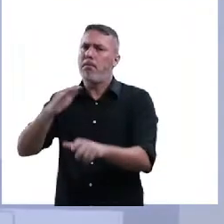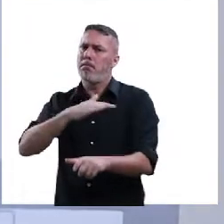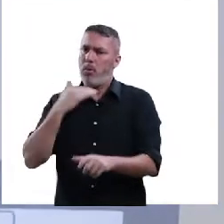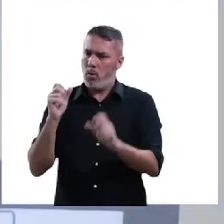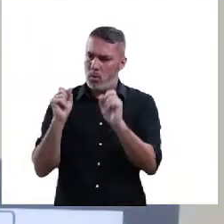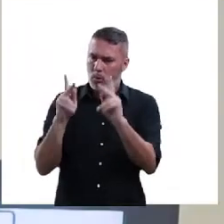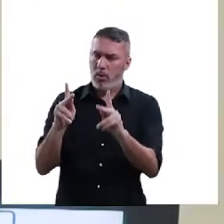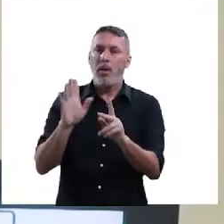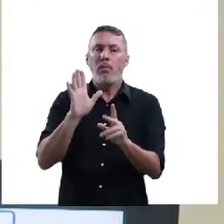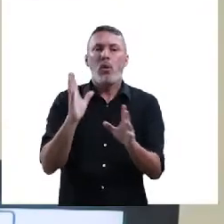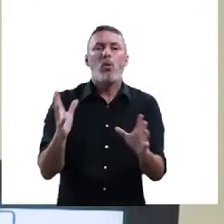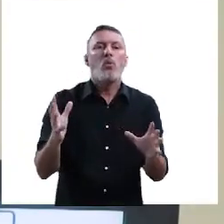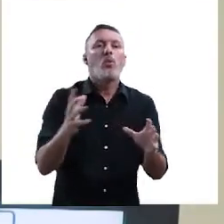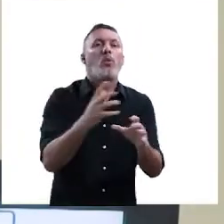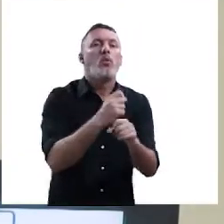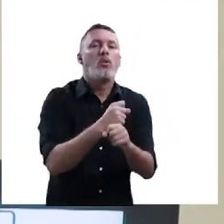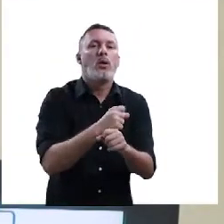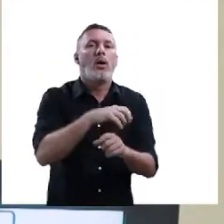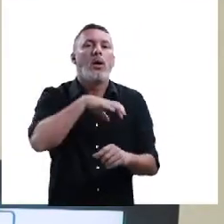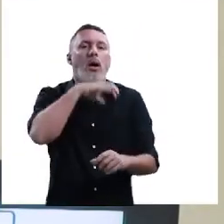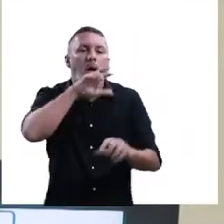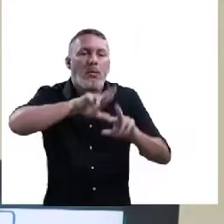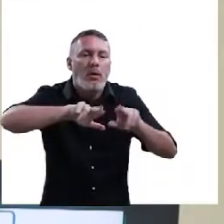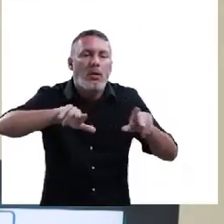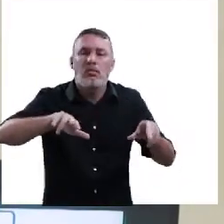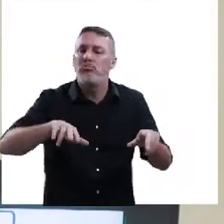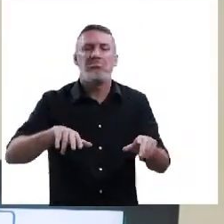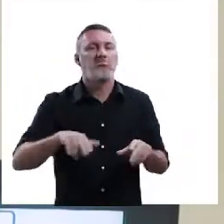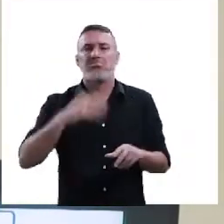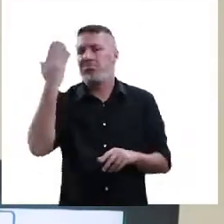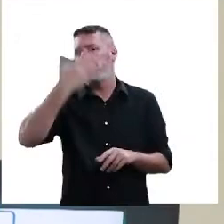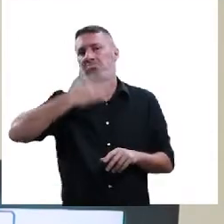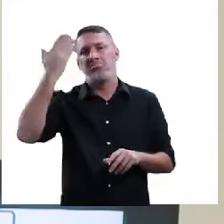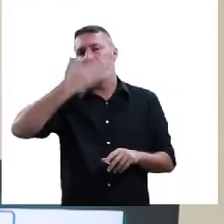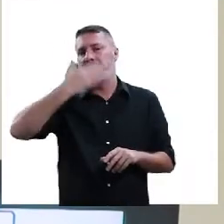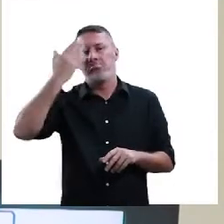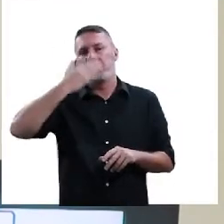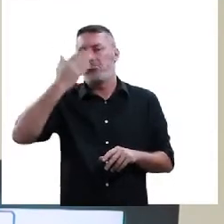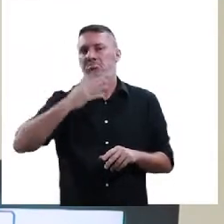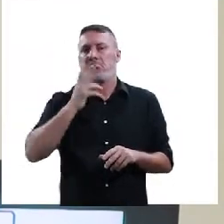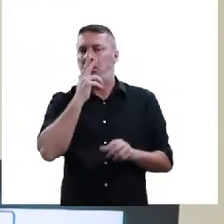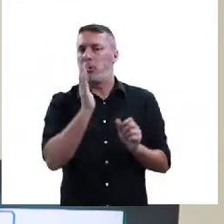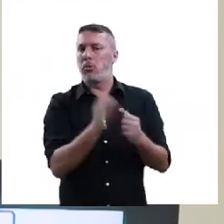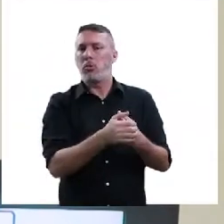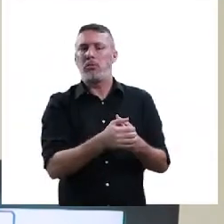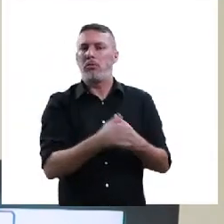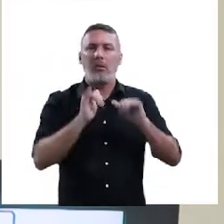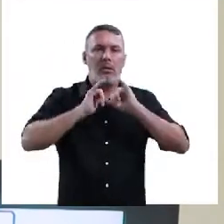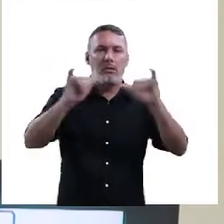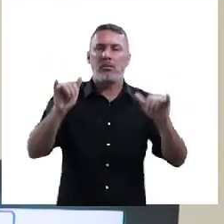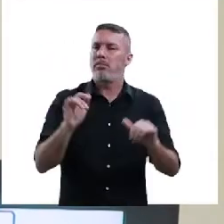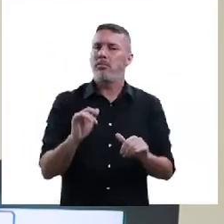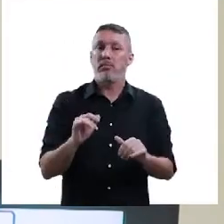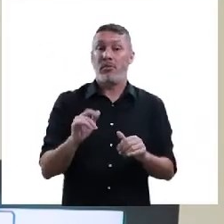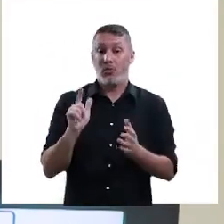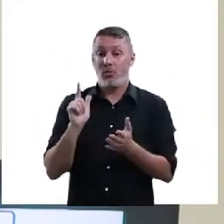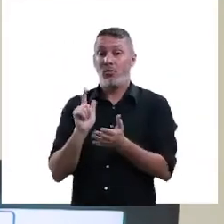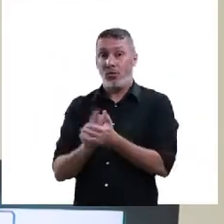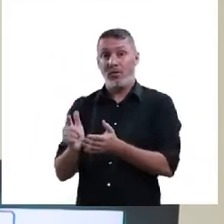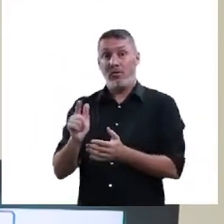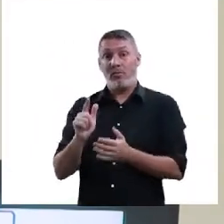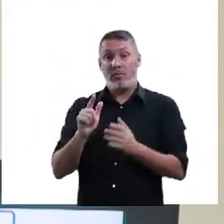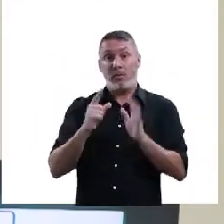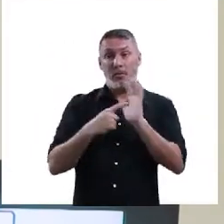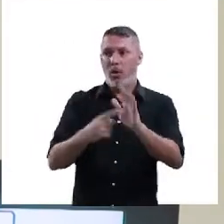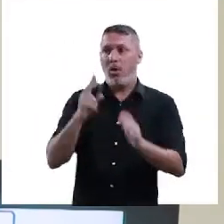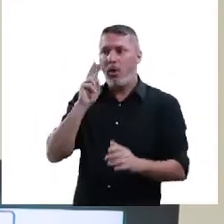não contabilizadas no desastre de Brumadinho. Então, esse jornal É o País, ele trabalhou esses animais,